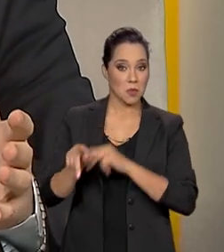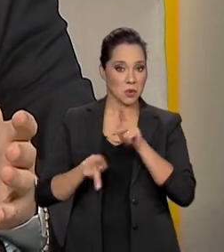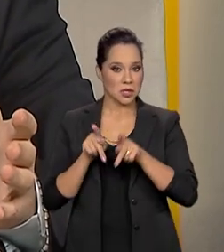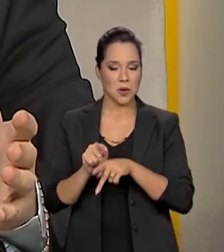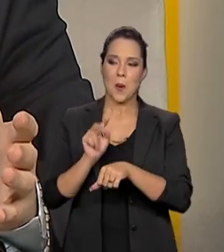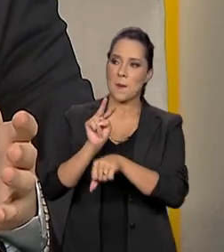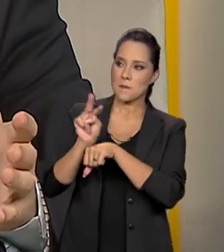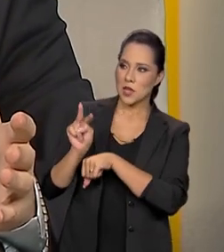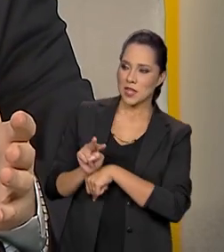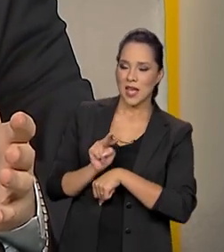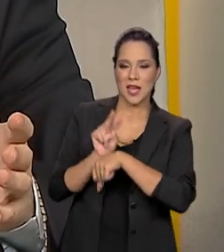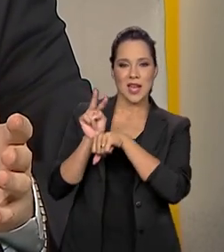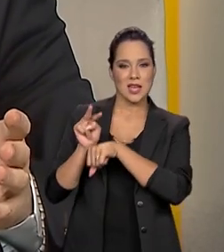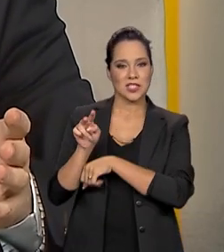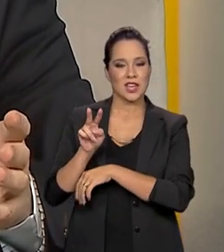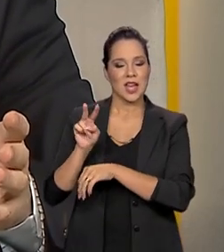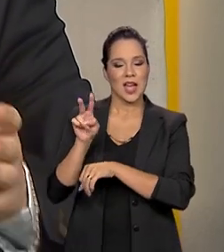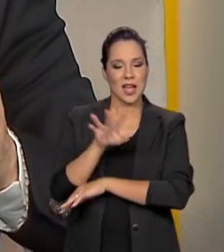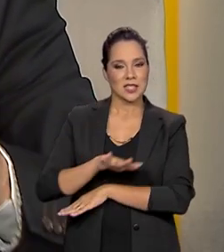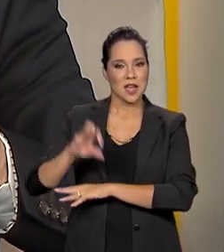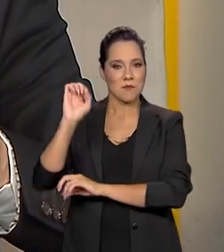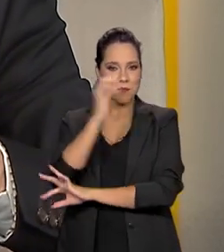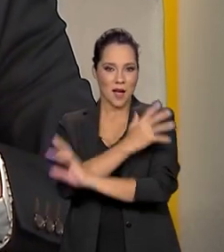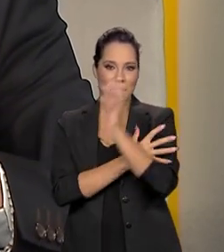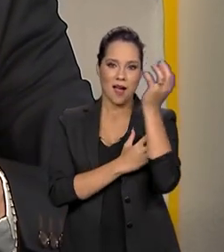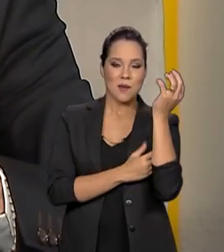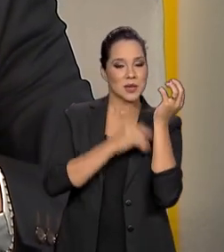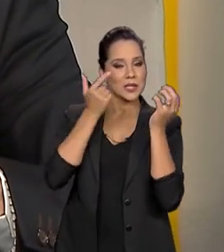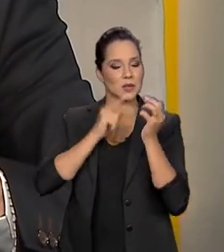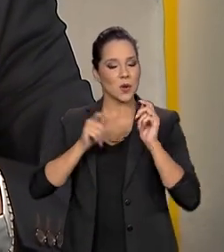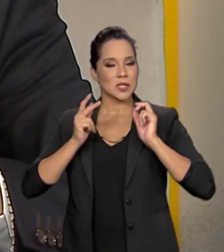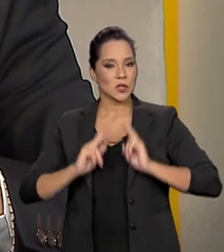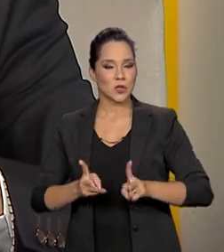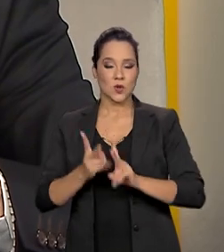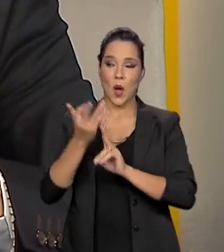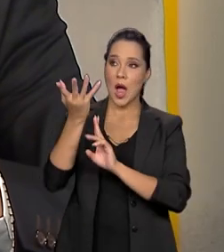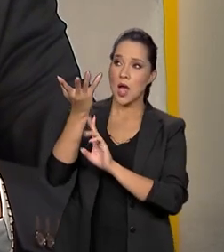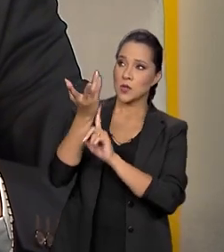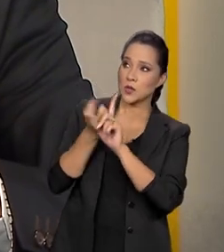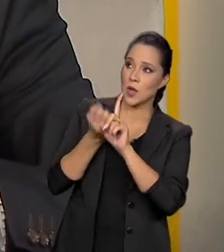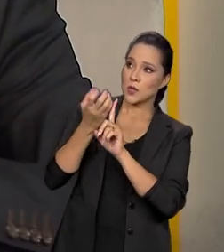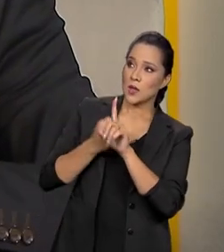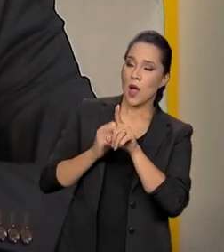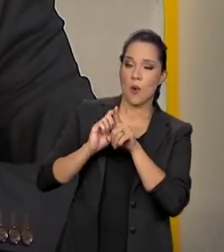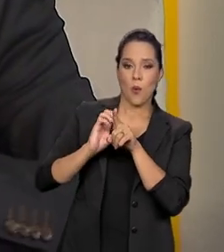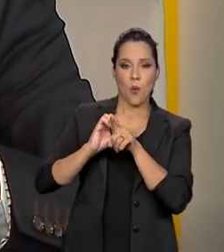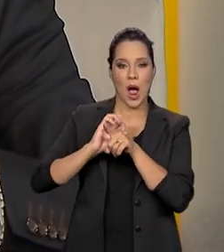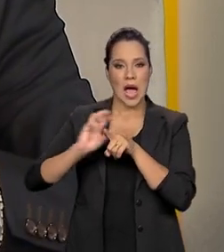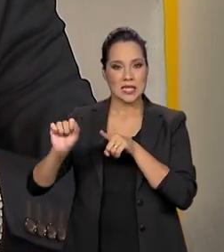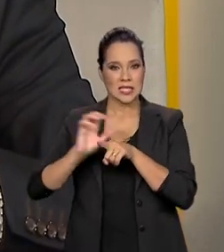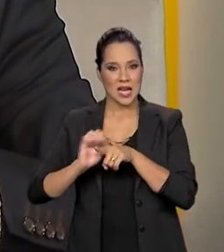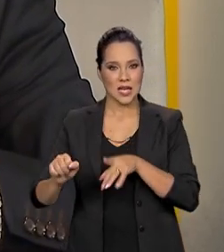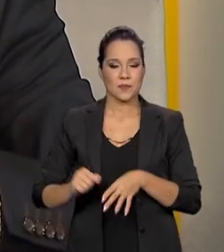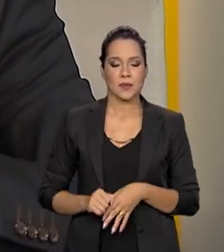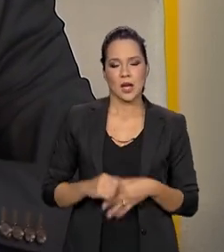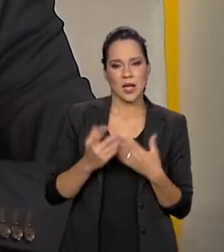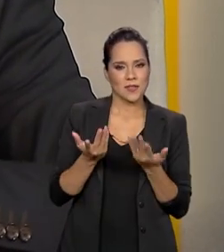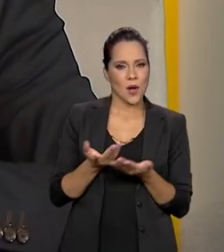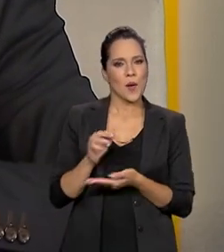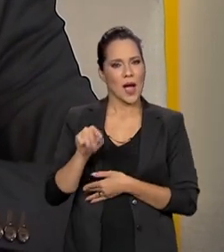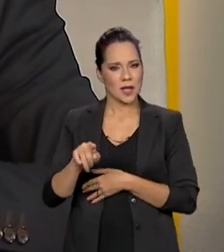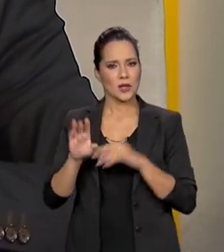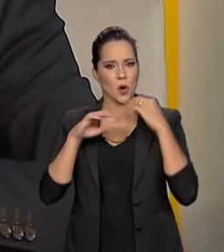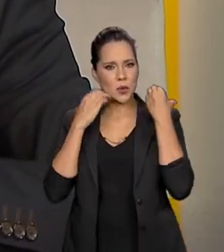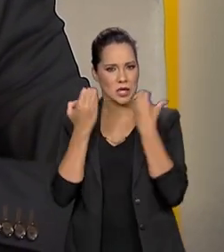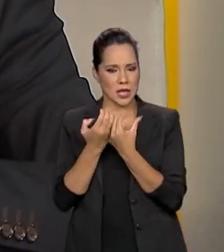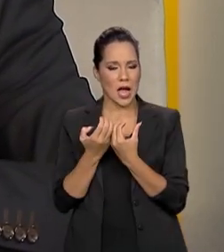protegem essa reserva para que eles possam continuar extraindo o açaí. Então, não interessa essa comunidade